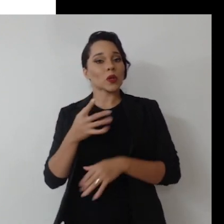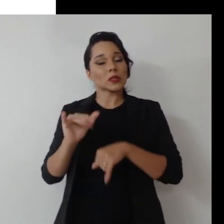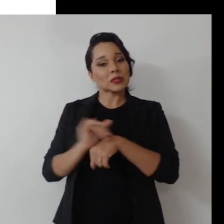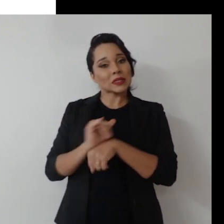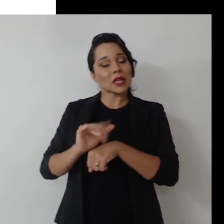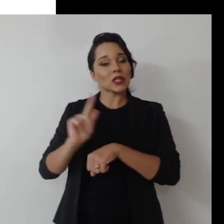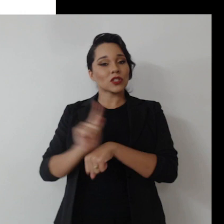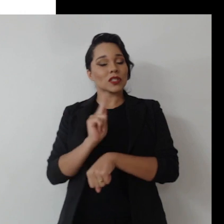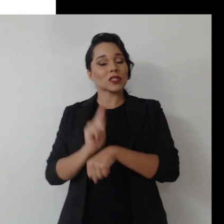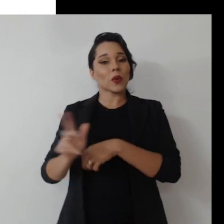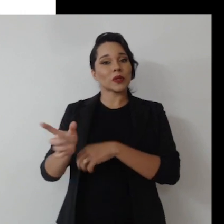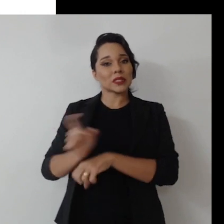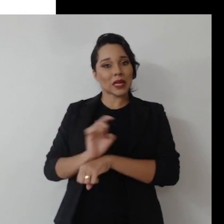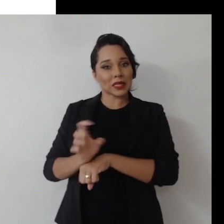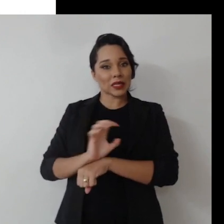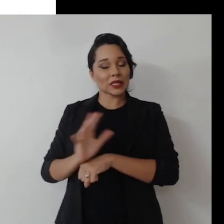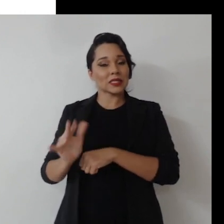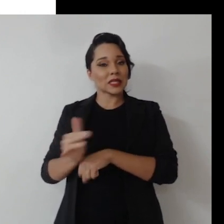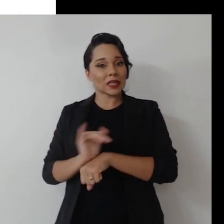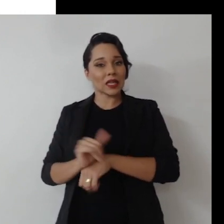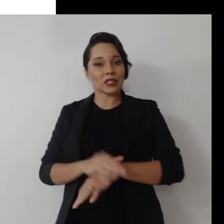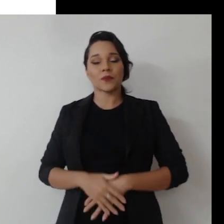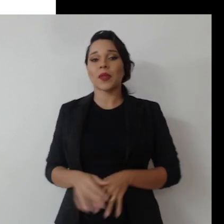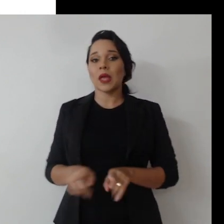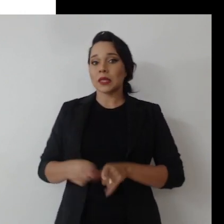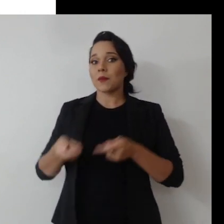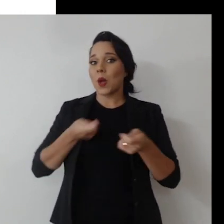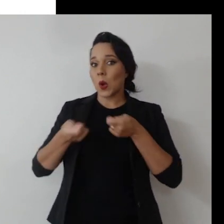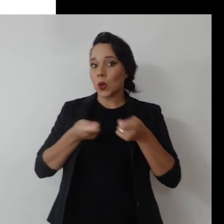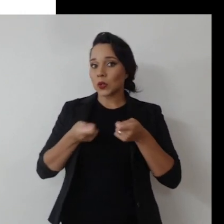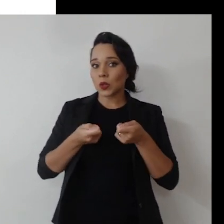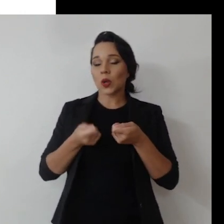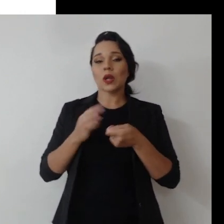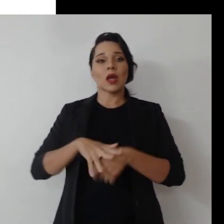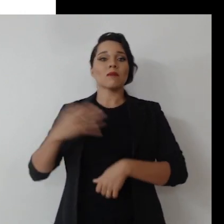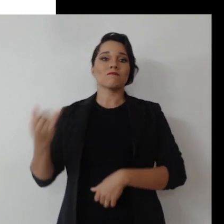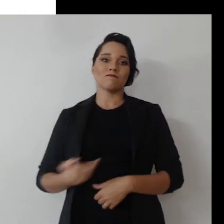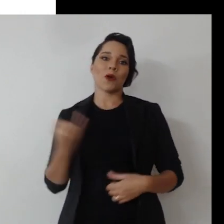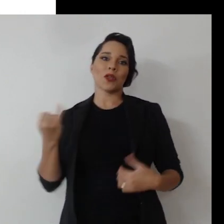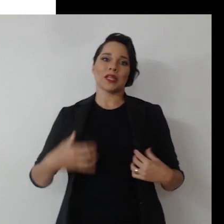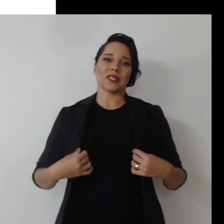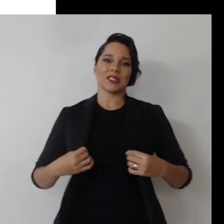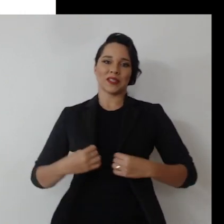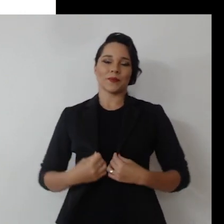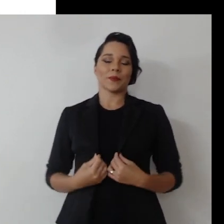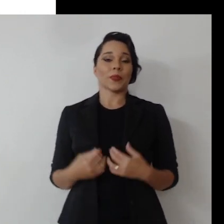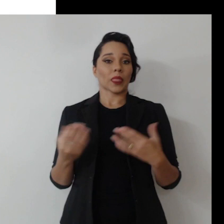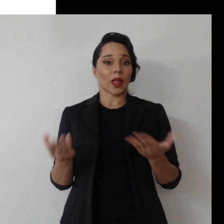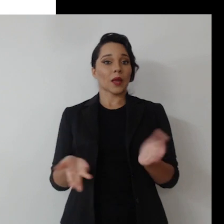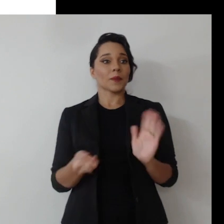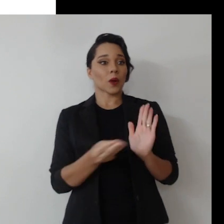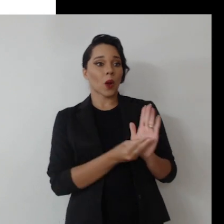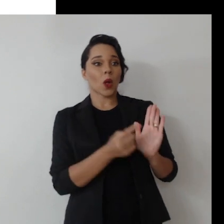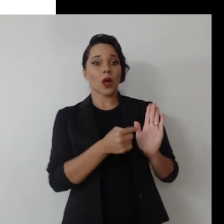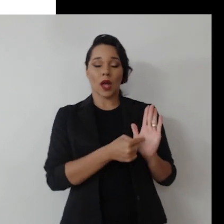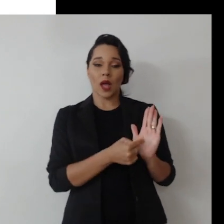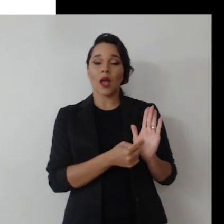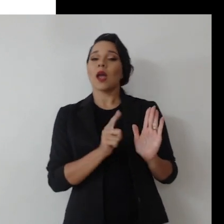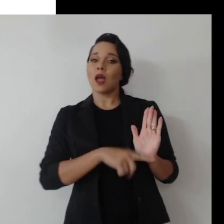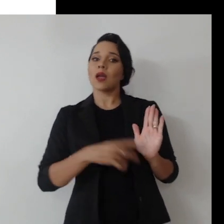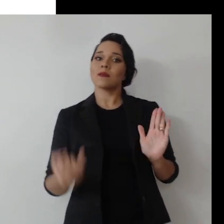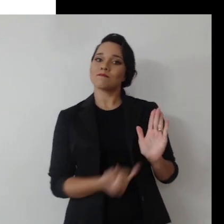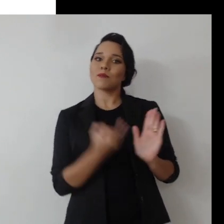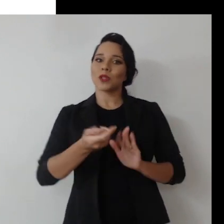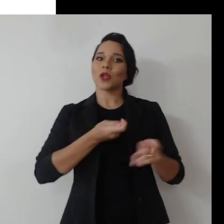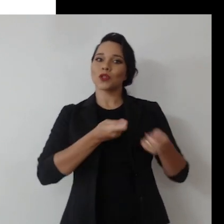instrumentos de gestão estratégica. E também a dimensão do controle é extremamente importante, e para ser colocado em